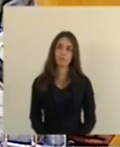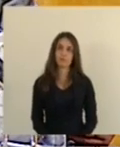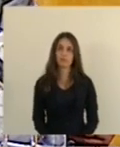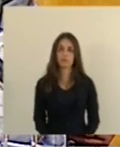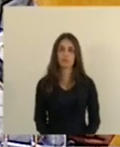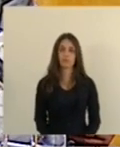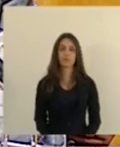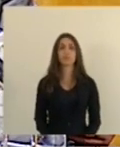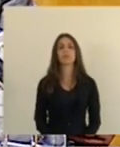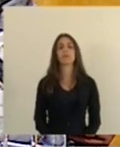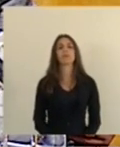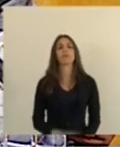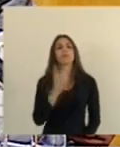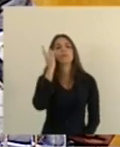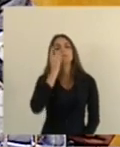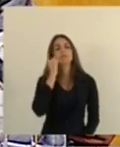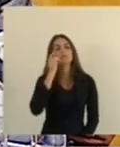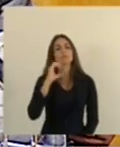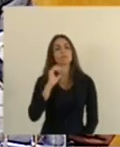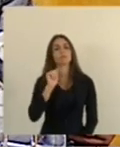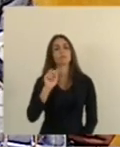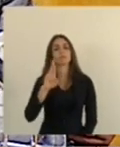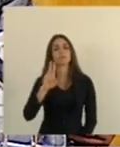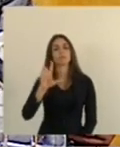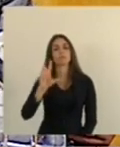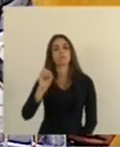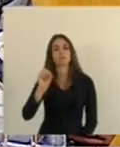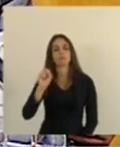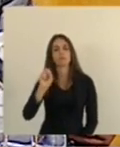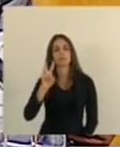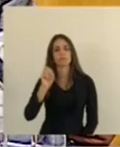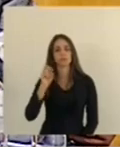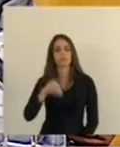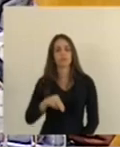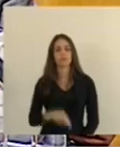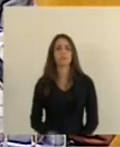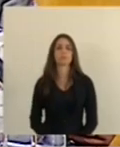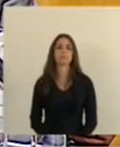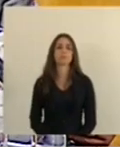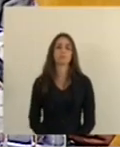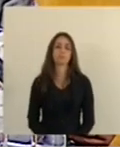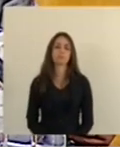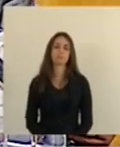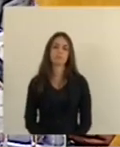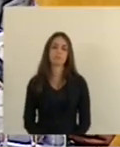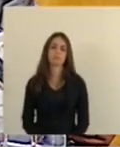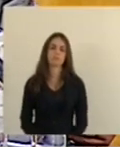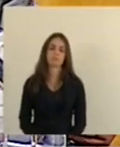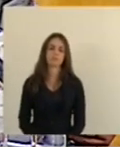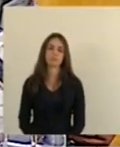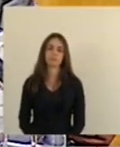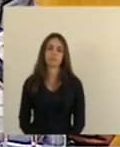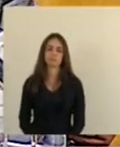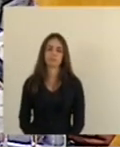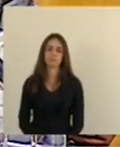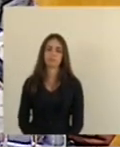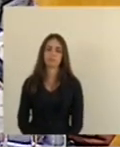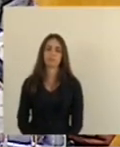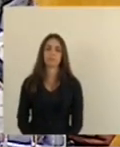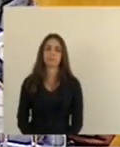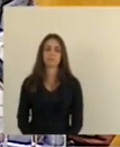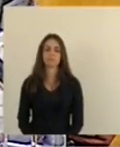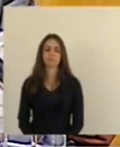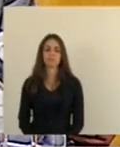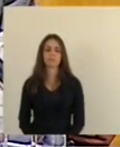deputado carlos com o relator com o relator convoco o suplente deputado